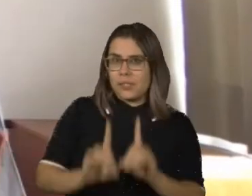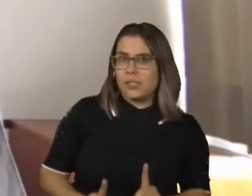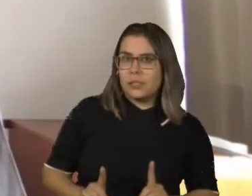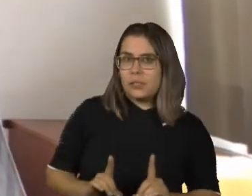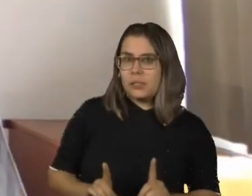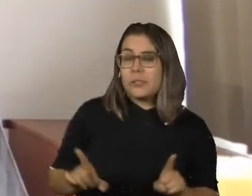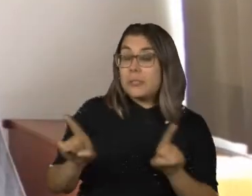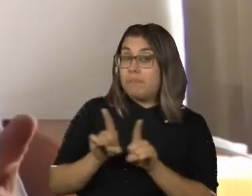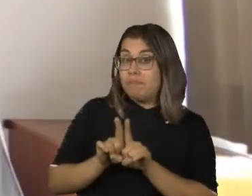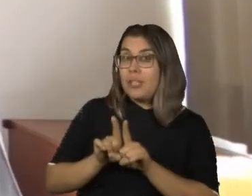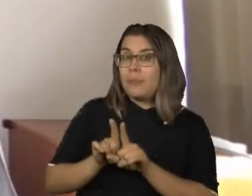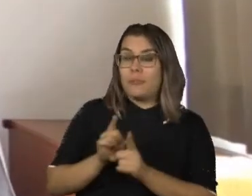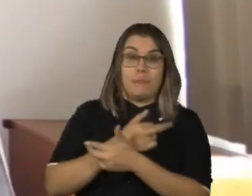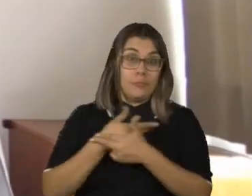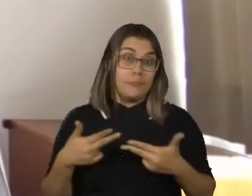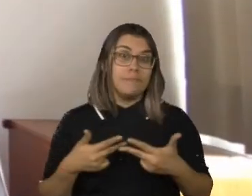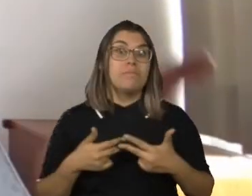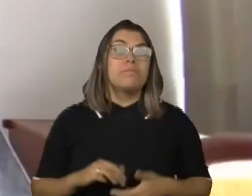além dos personagens, claro.